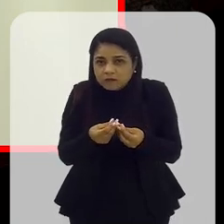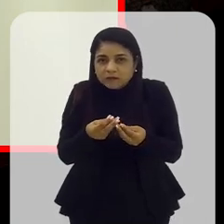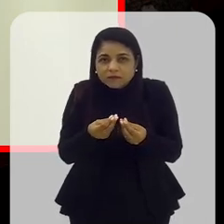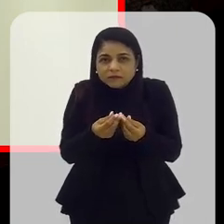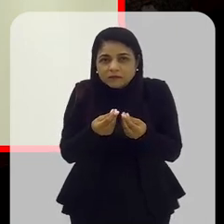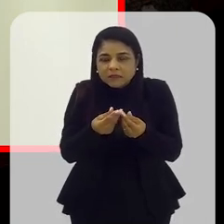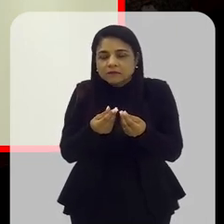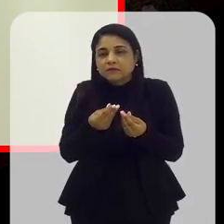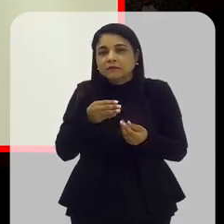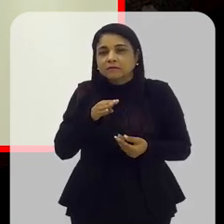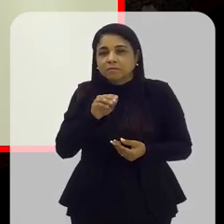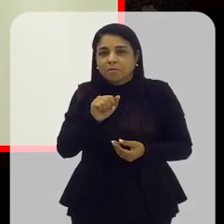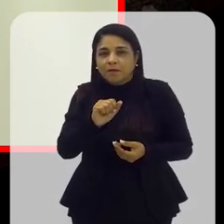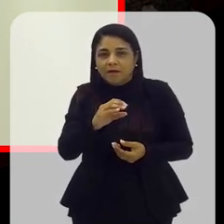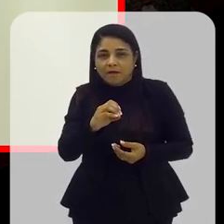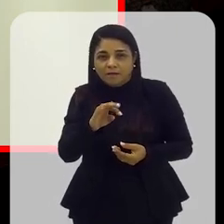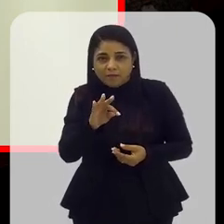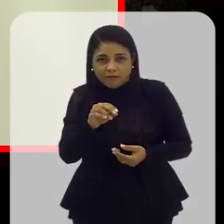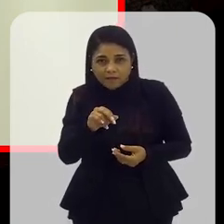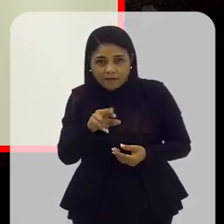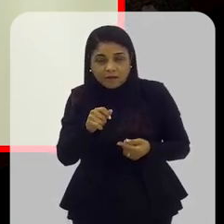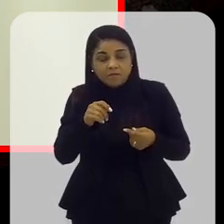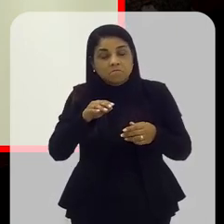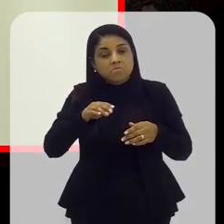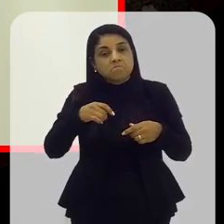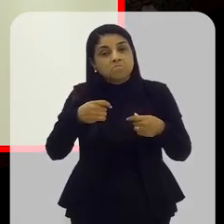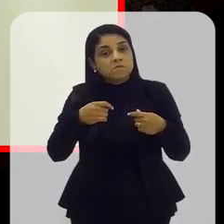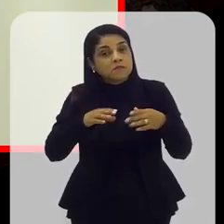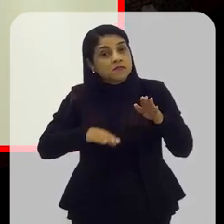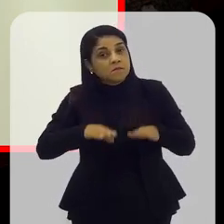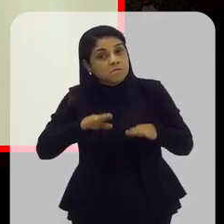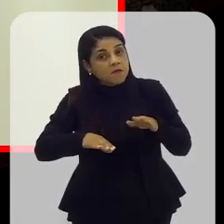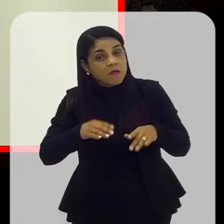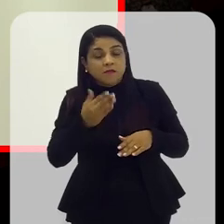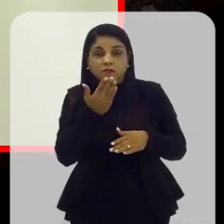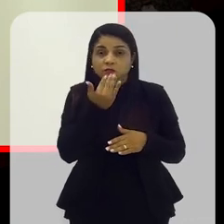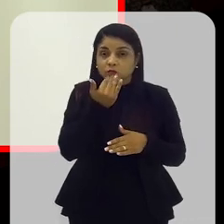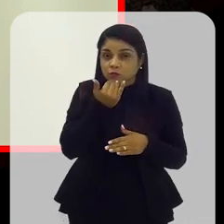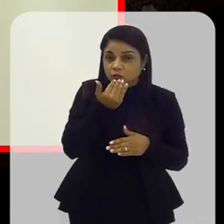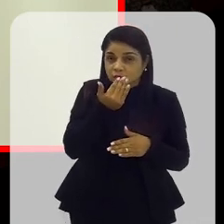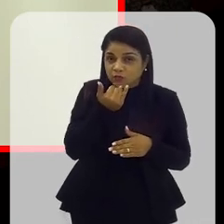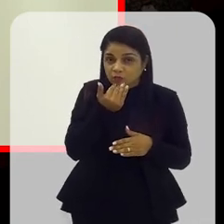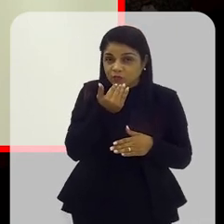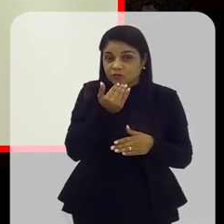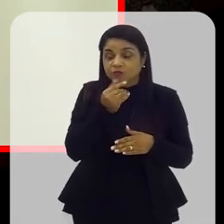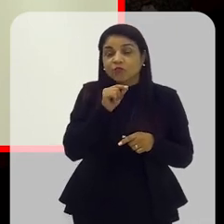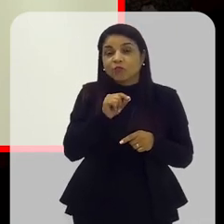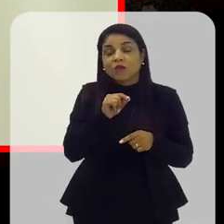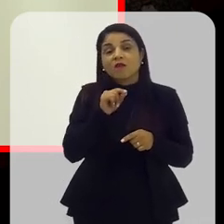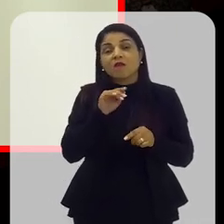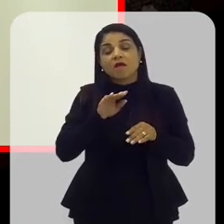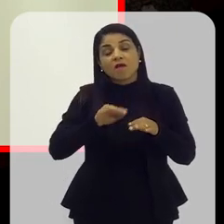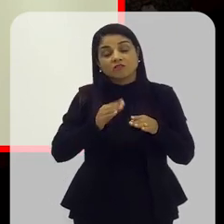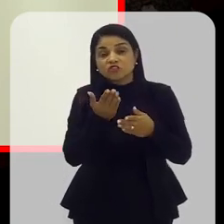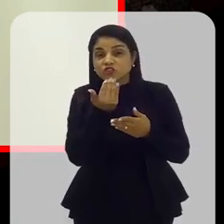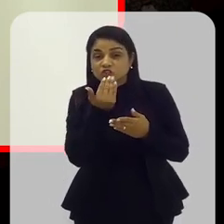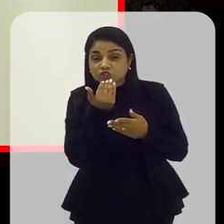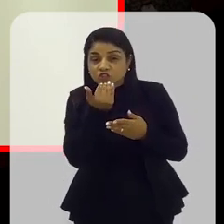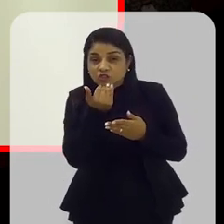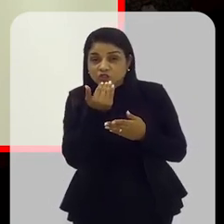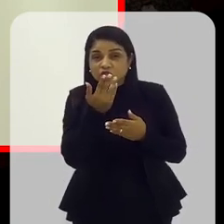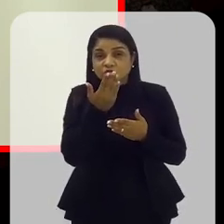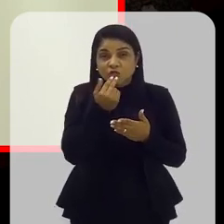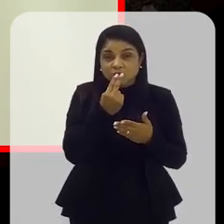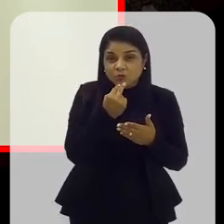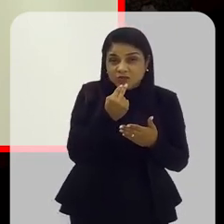desse tipo de bactéria depende da nossa nutrição, porque somos nós que alimentamos